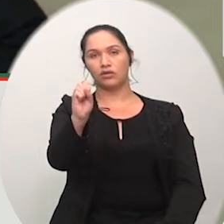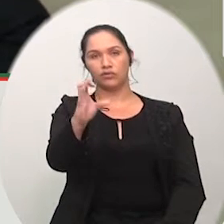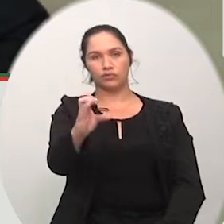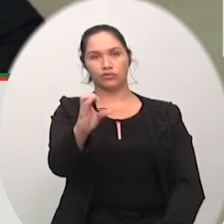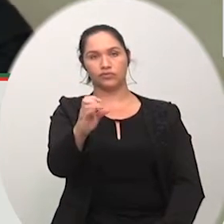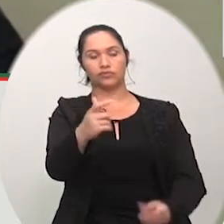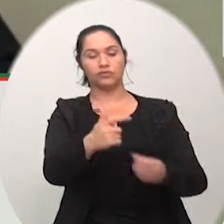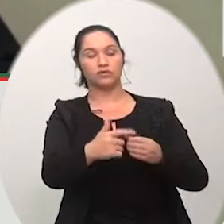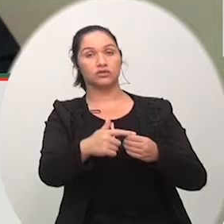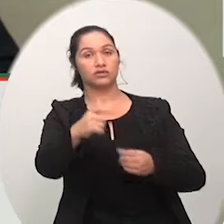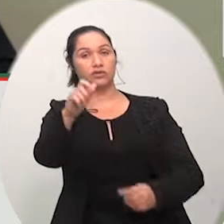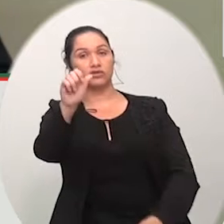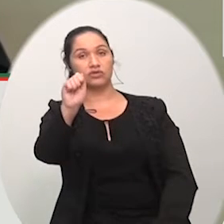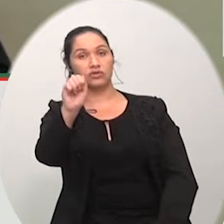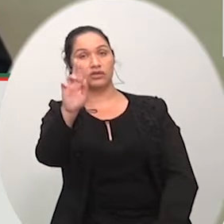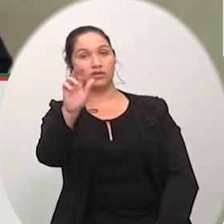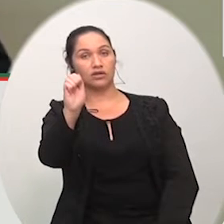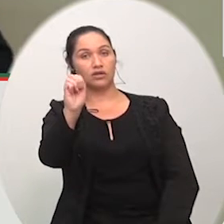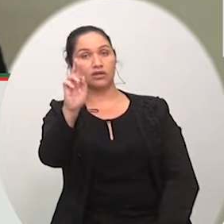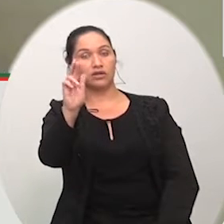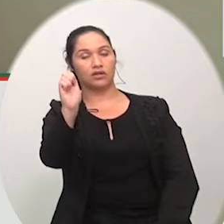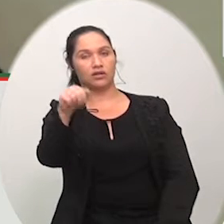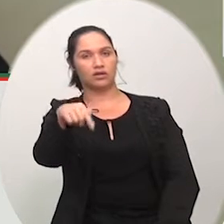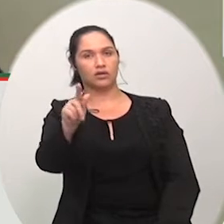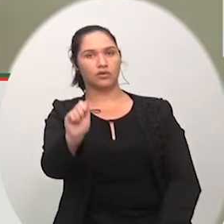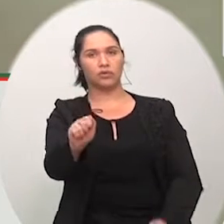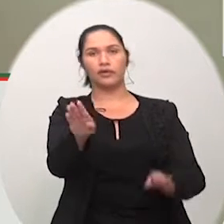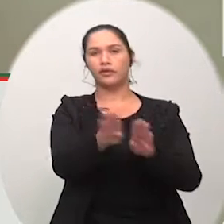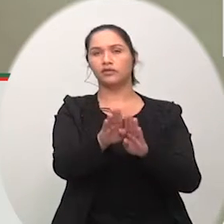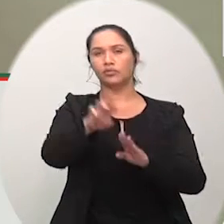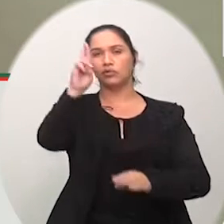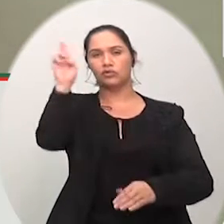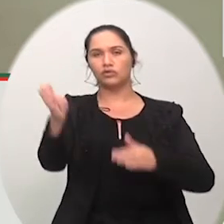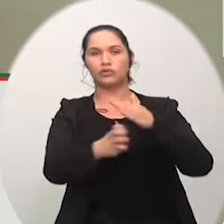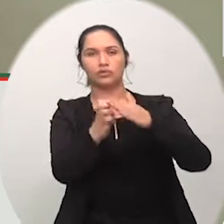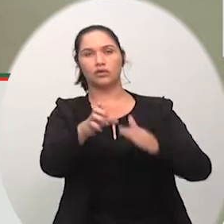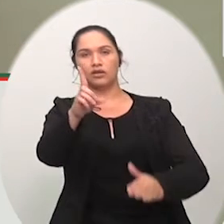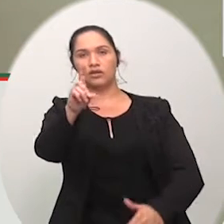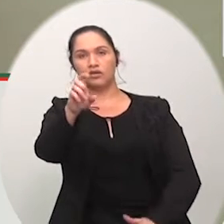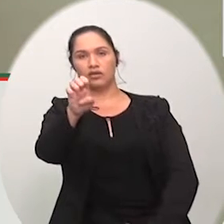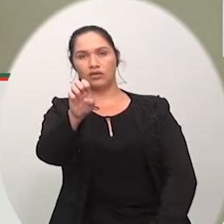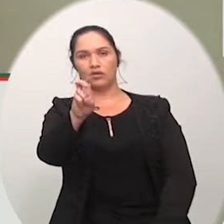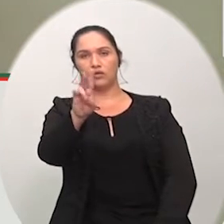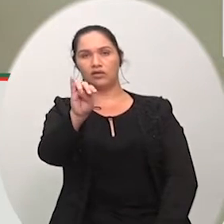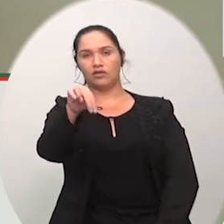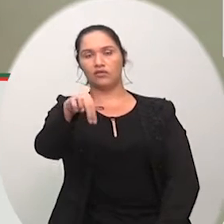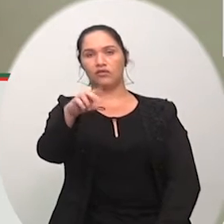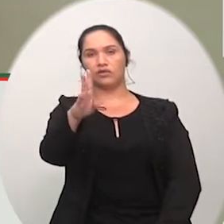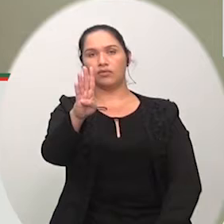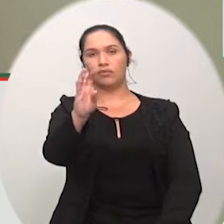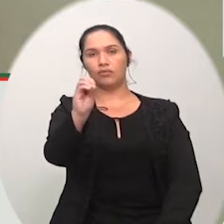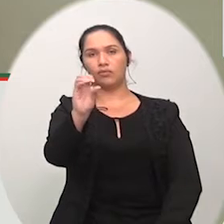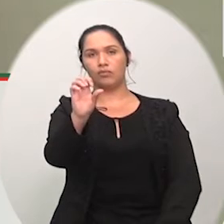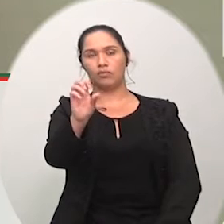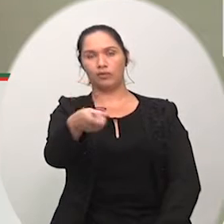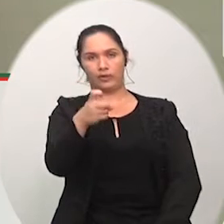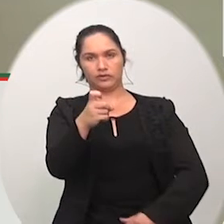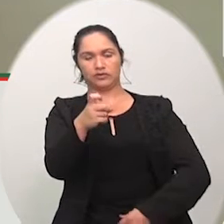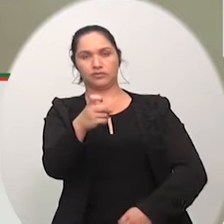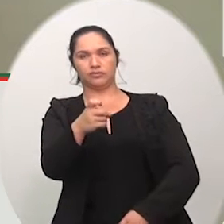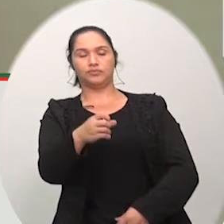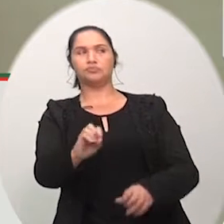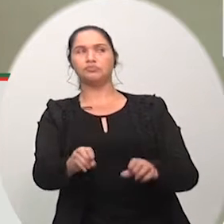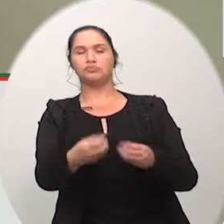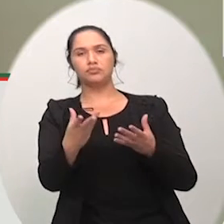empresa Devimbox que haviam me procurado para falar justamente dessa necessidade nós tínhamos